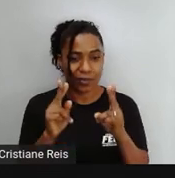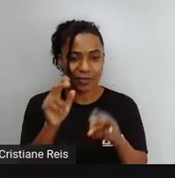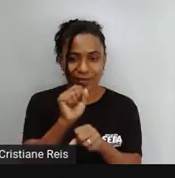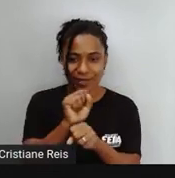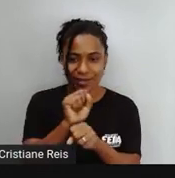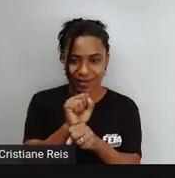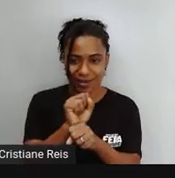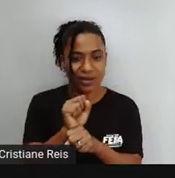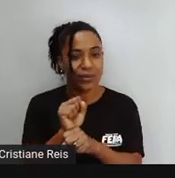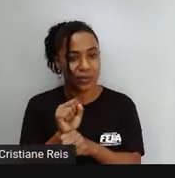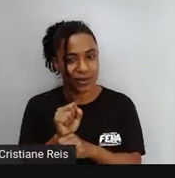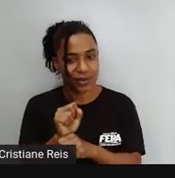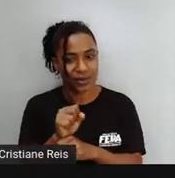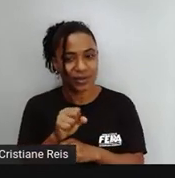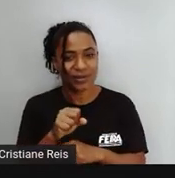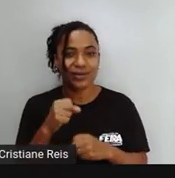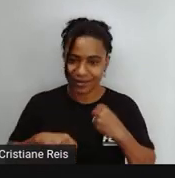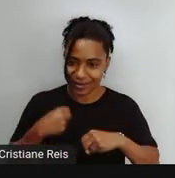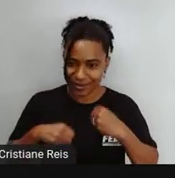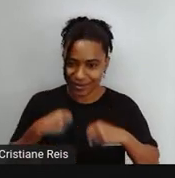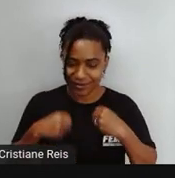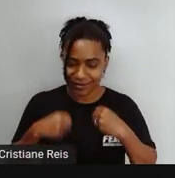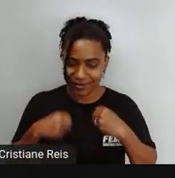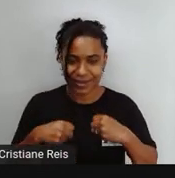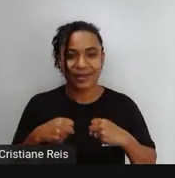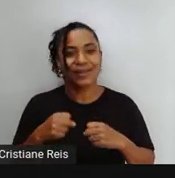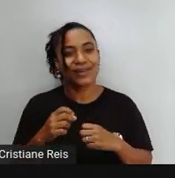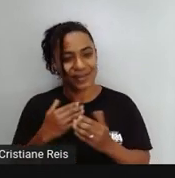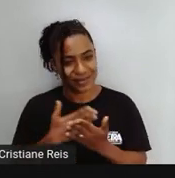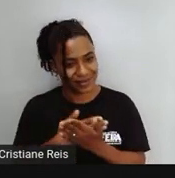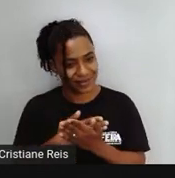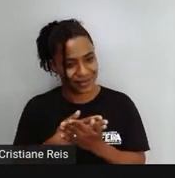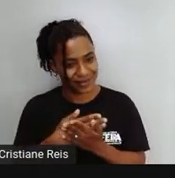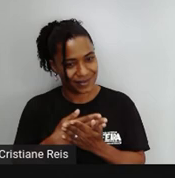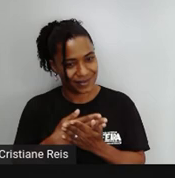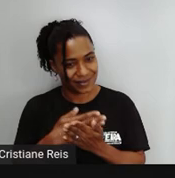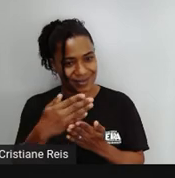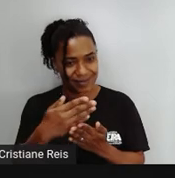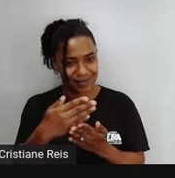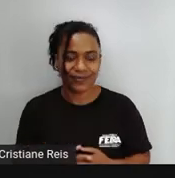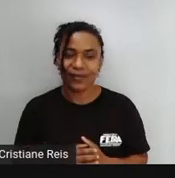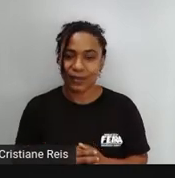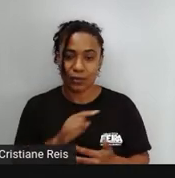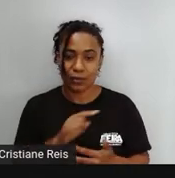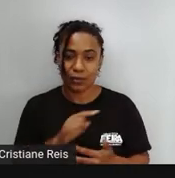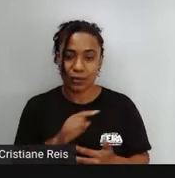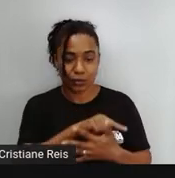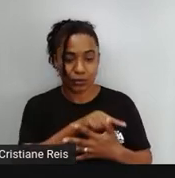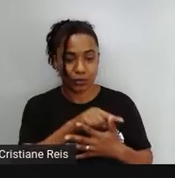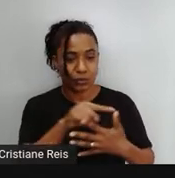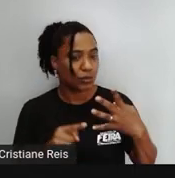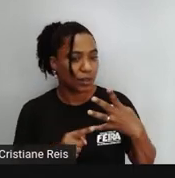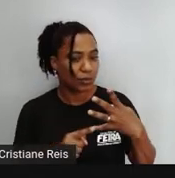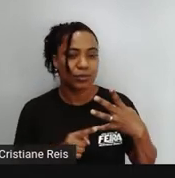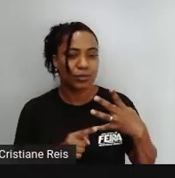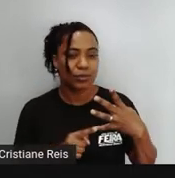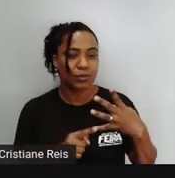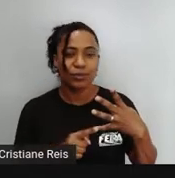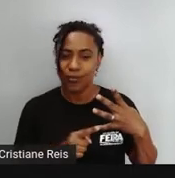Parar Run Correr Begin Começar Esses quatro verbos O que eles têm em comum?